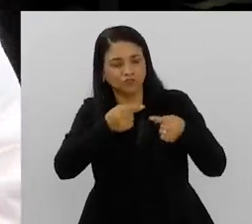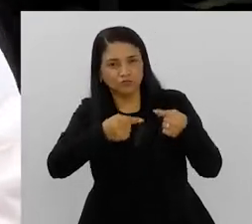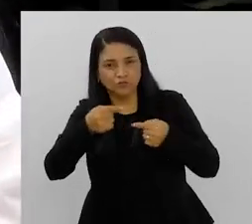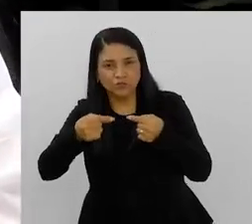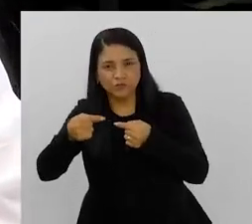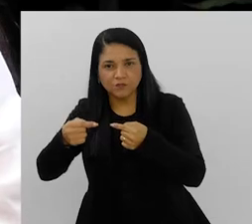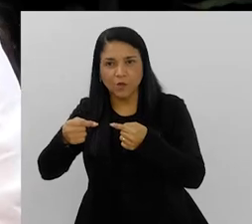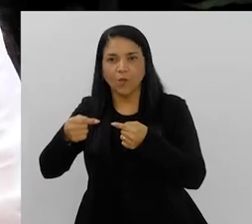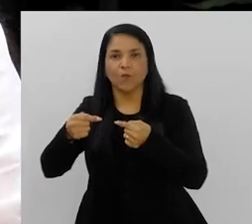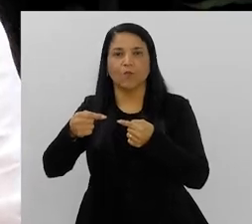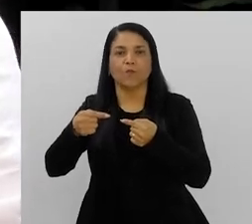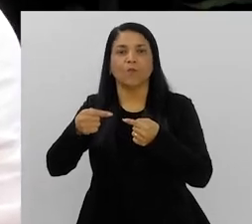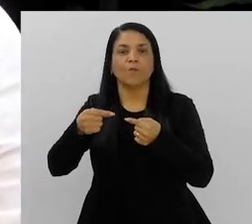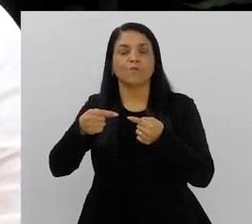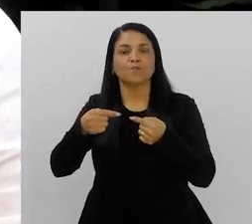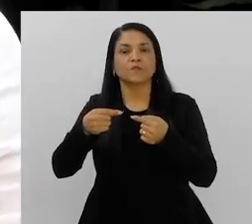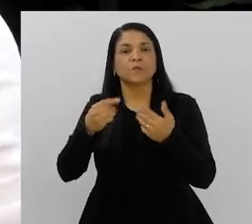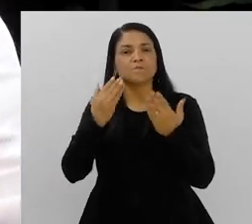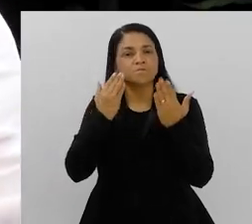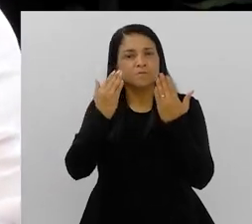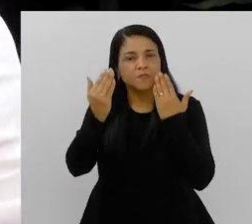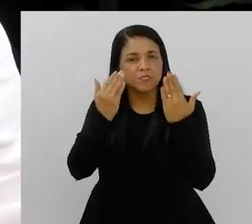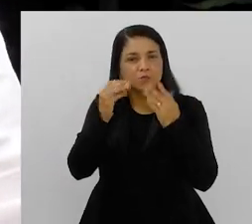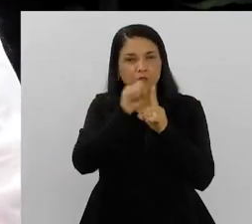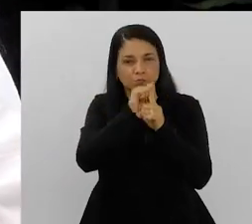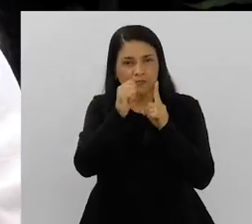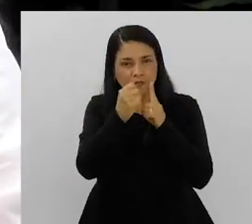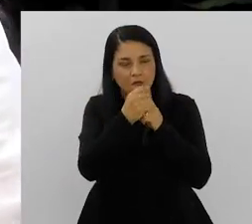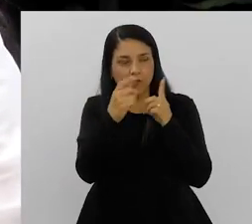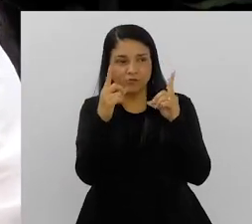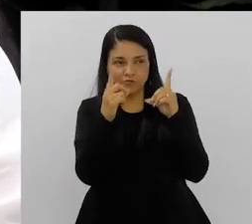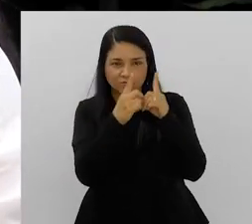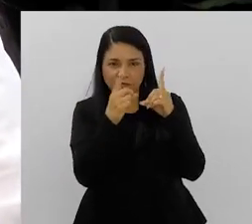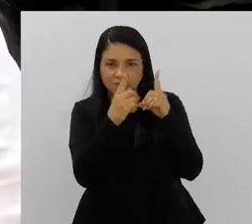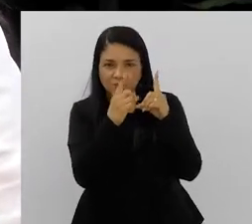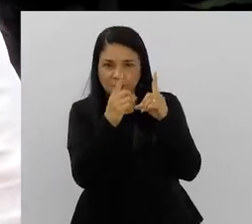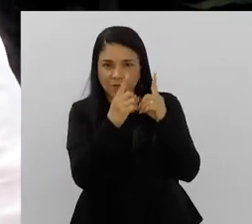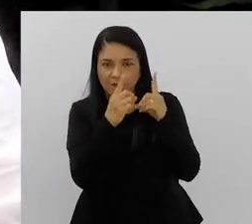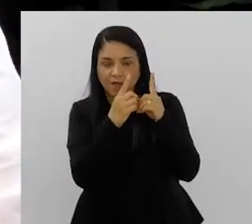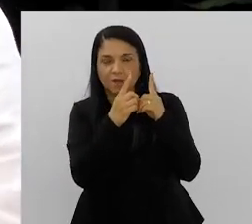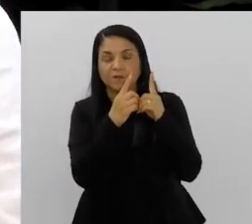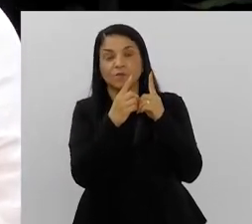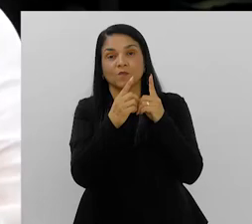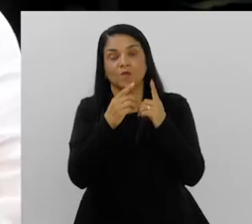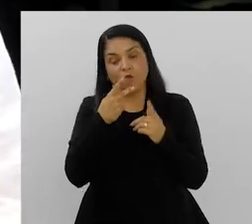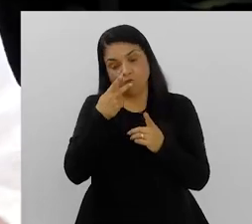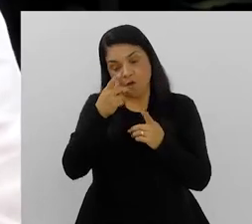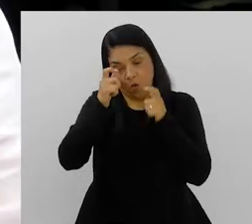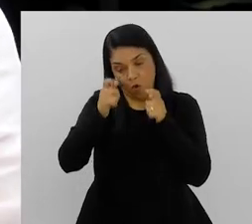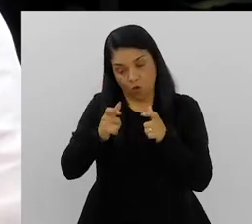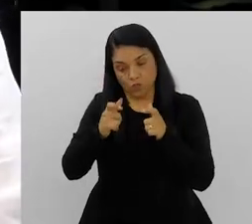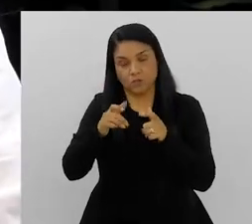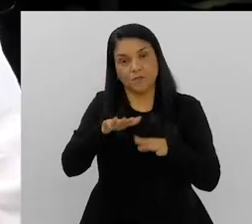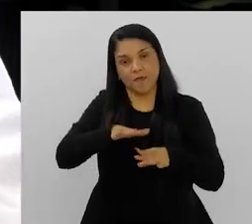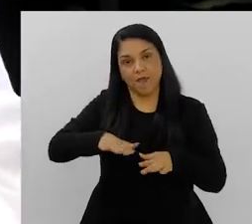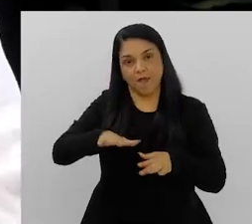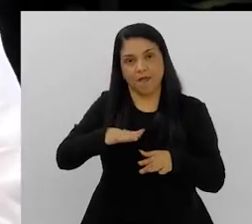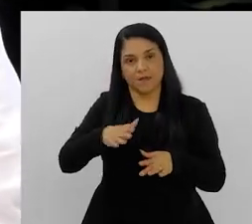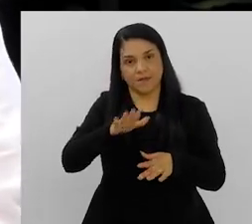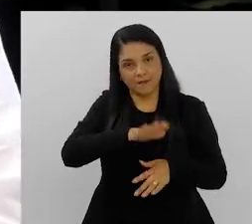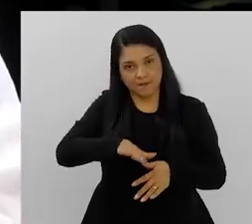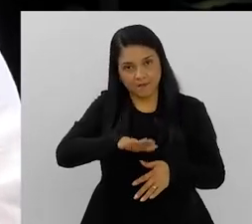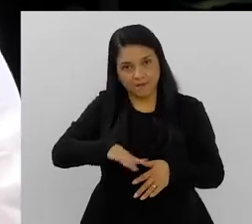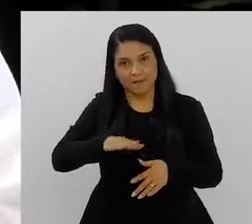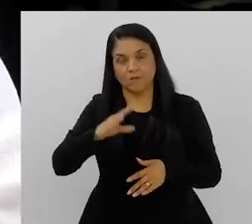toda uma discussão da rede, de psicosocial, de atendimento, que são aí, falo de onde